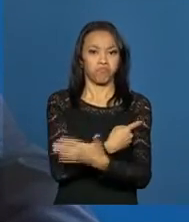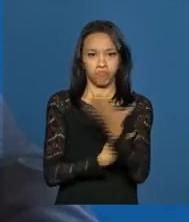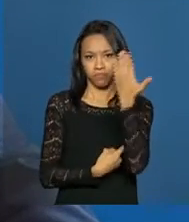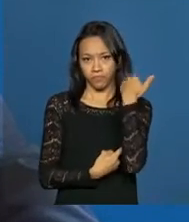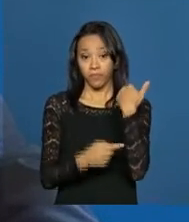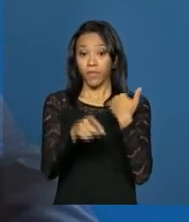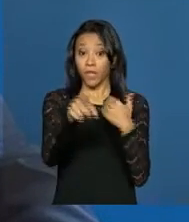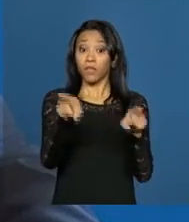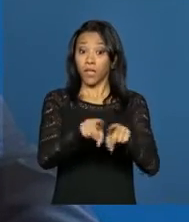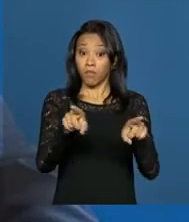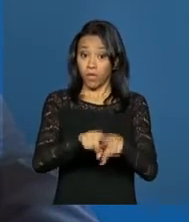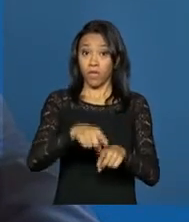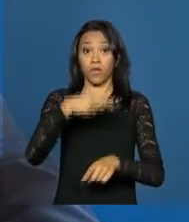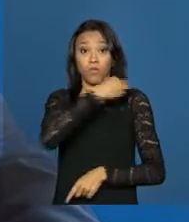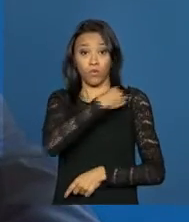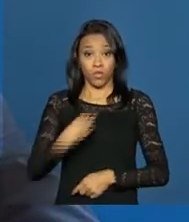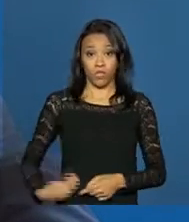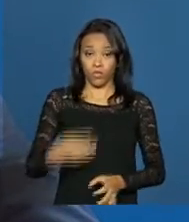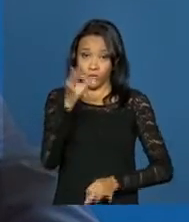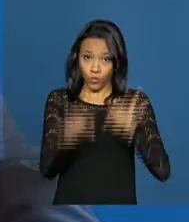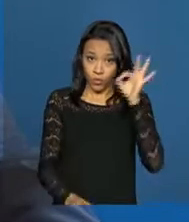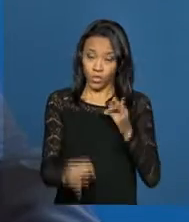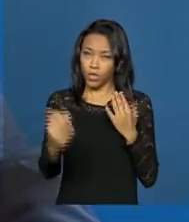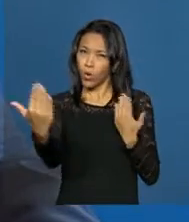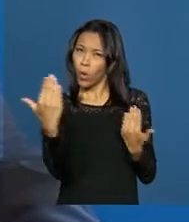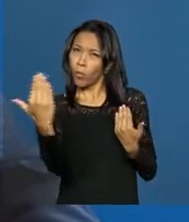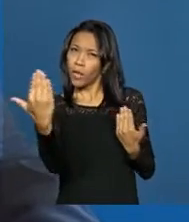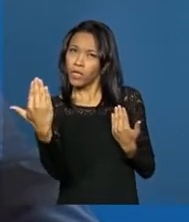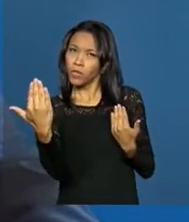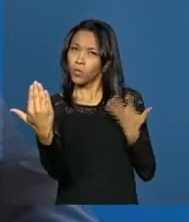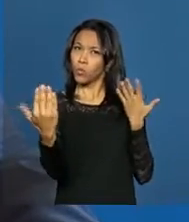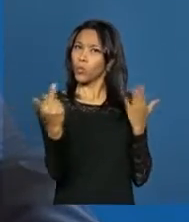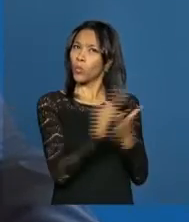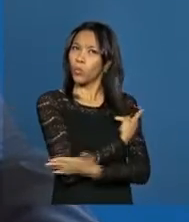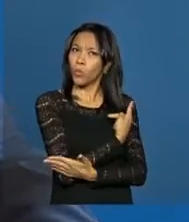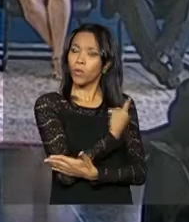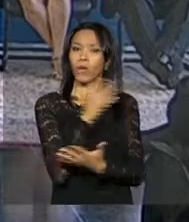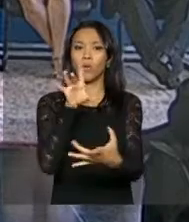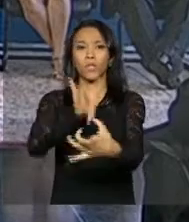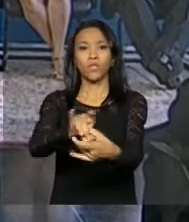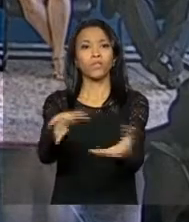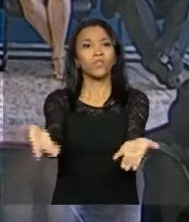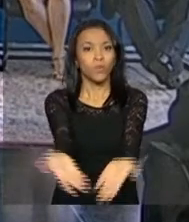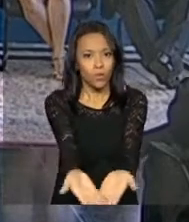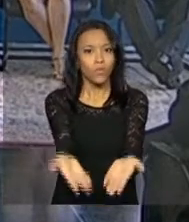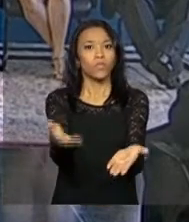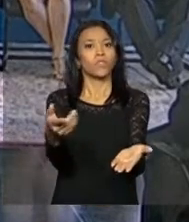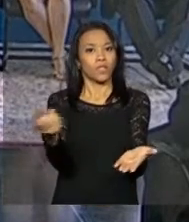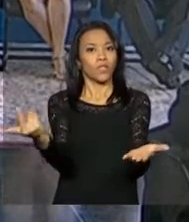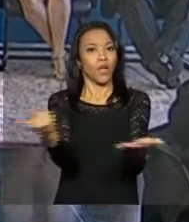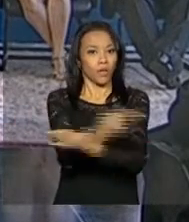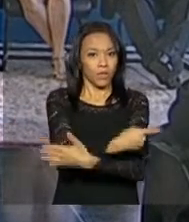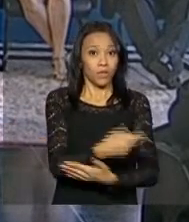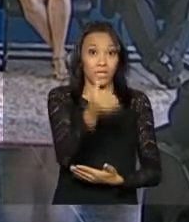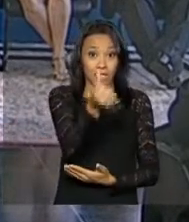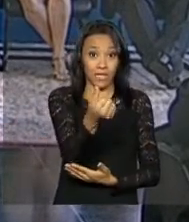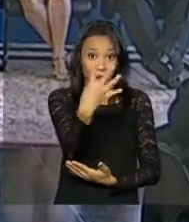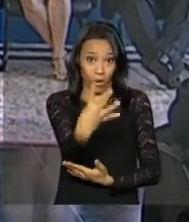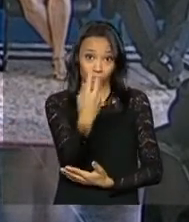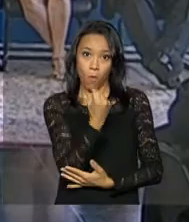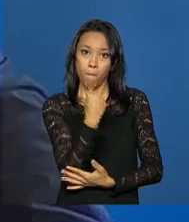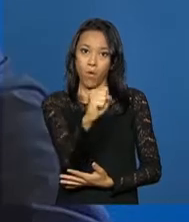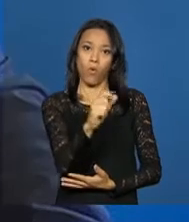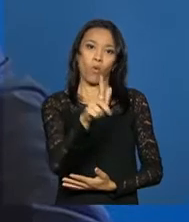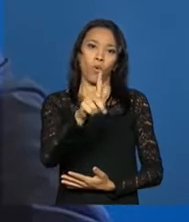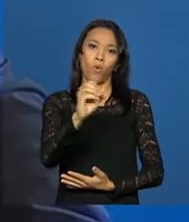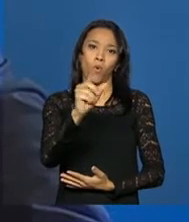Justiça também fez uma analogia entre o momento atual e o período que antecedeu o golpe de 1964 que instalou a